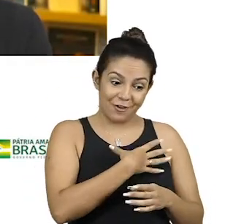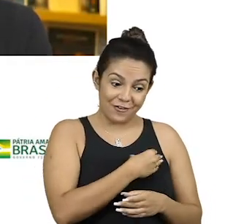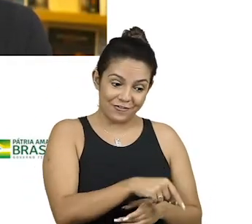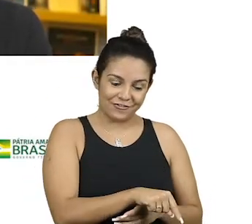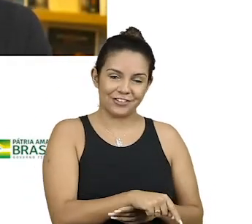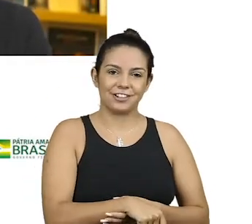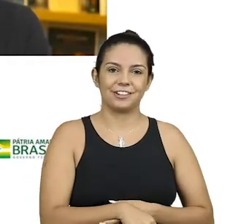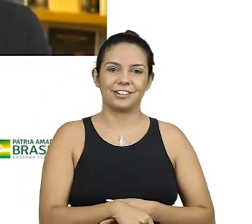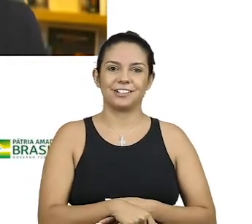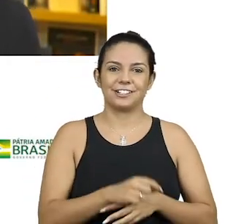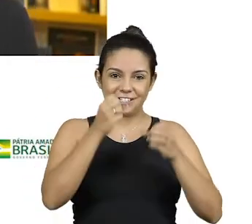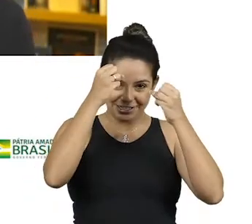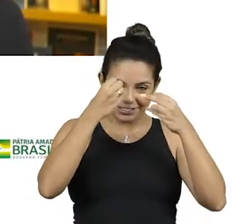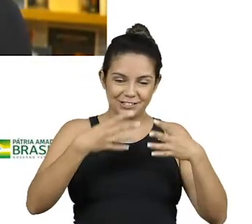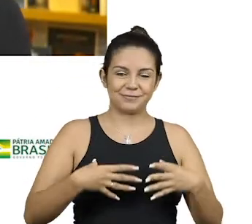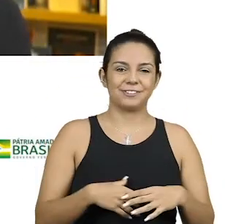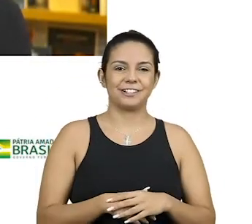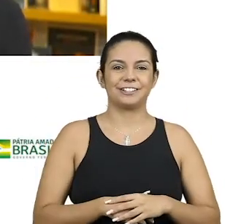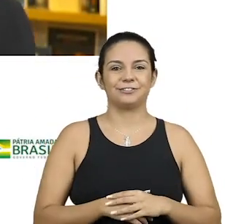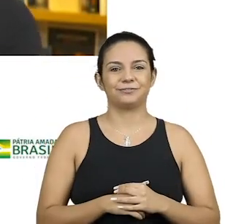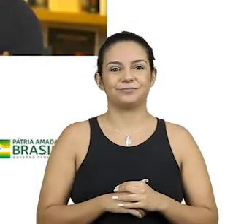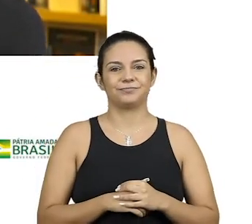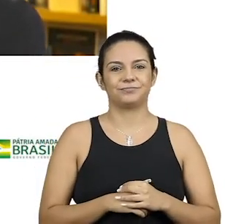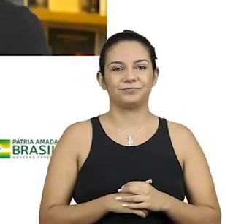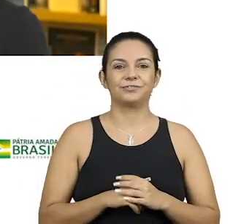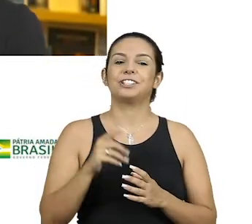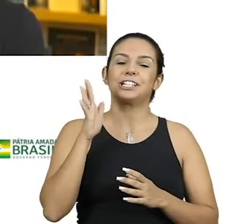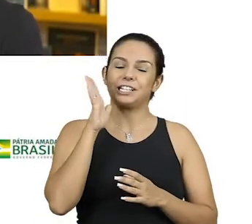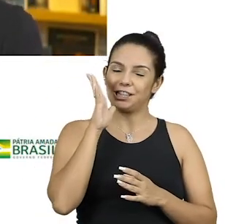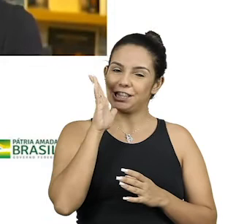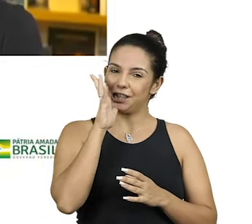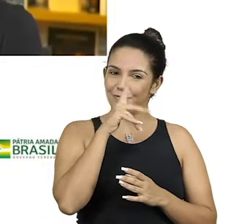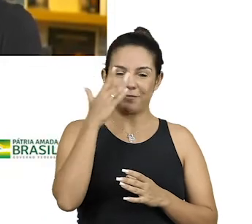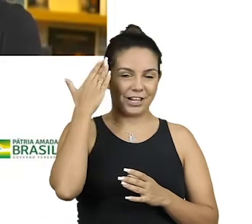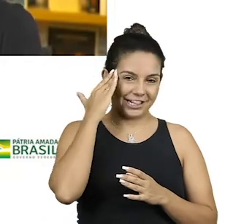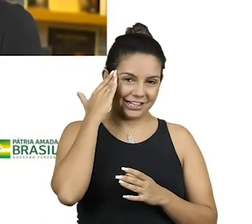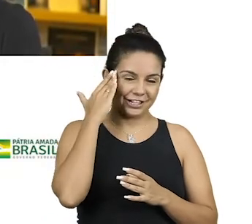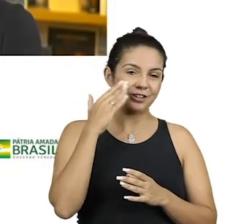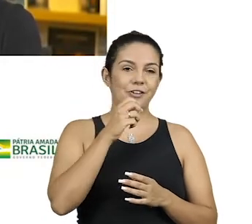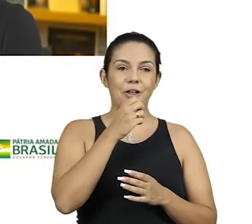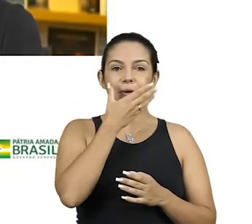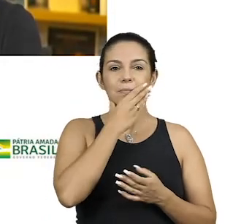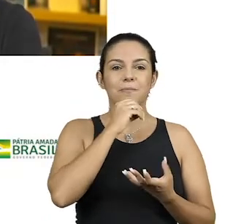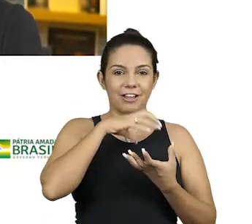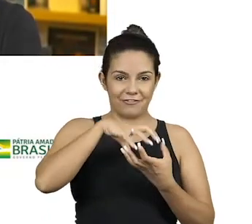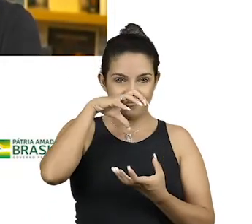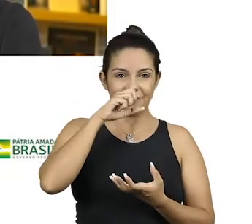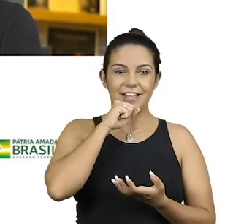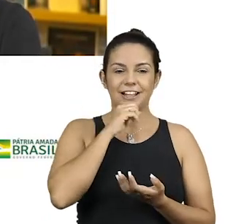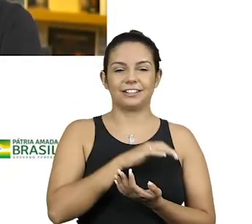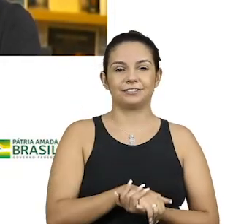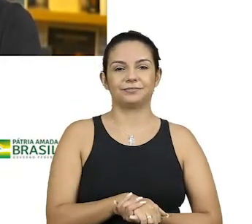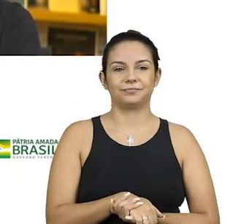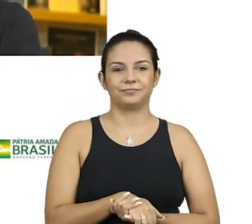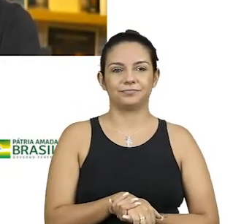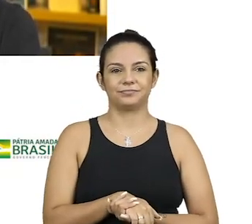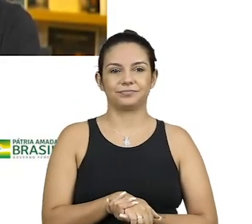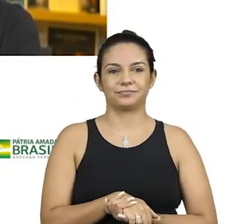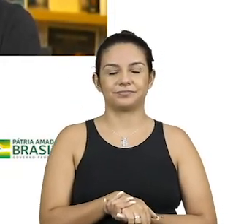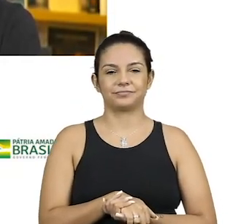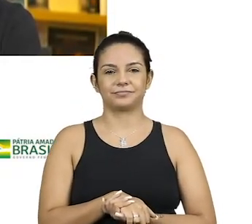Explica e justifica. Demorou, mas entendi. Foi pai velho, 36, você sabe disso. Por aí.